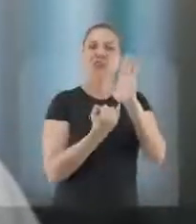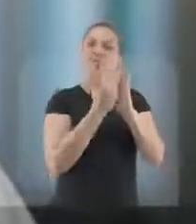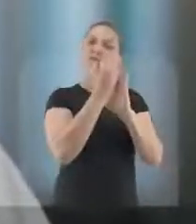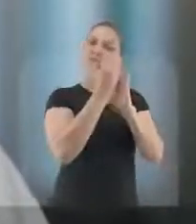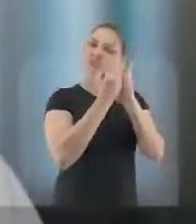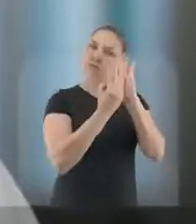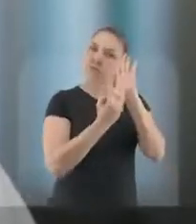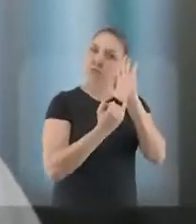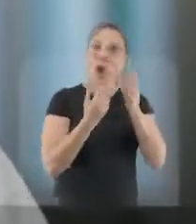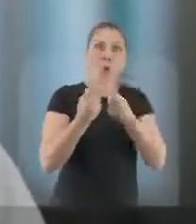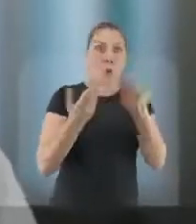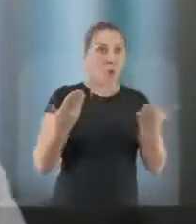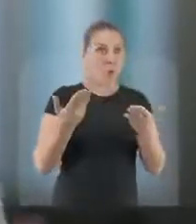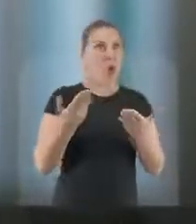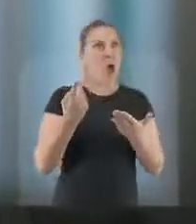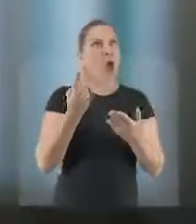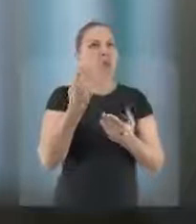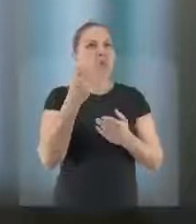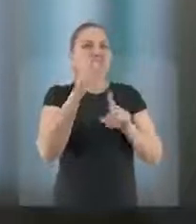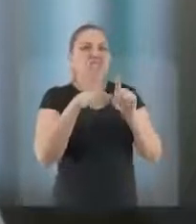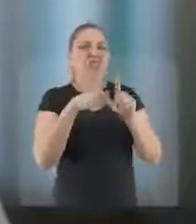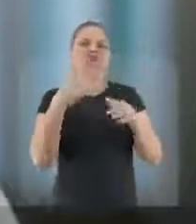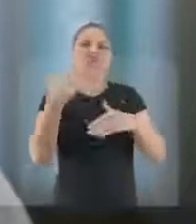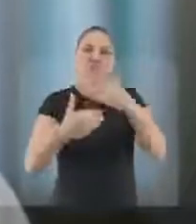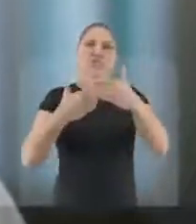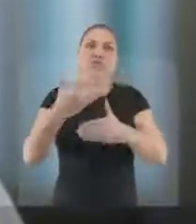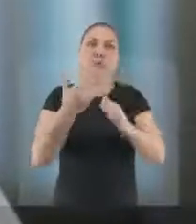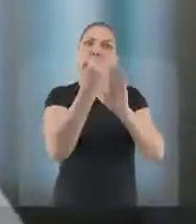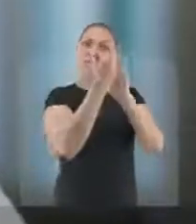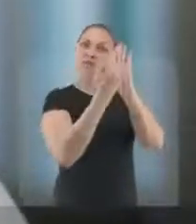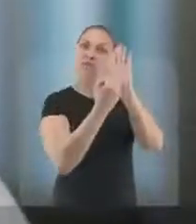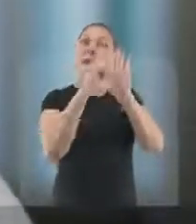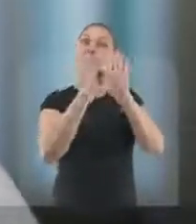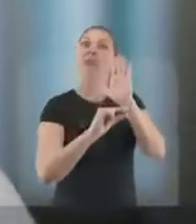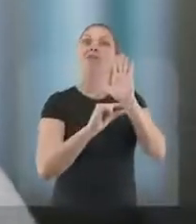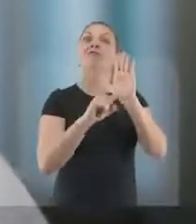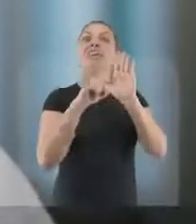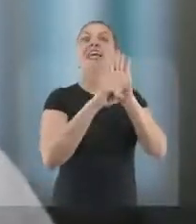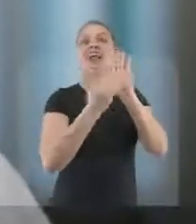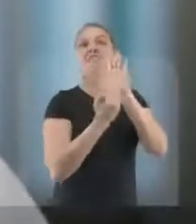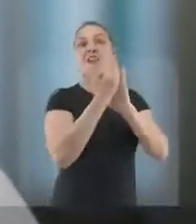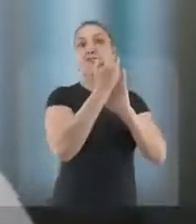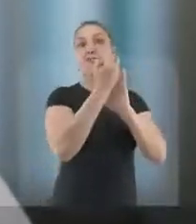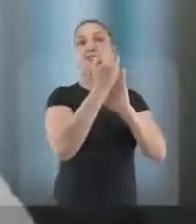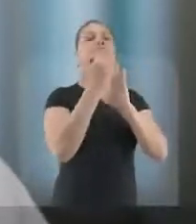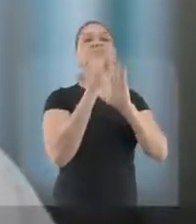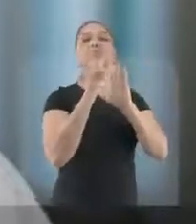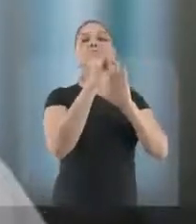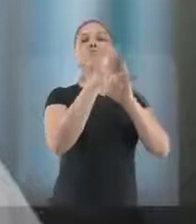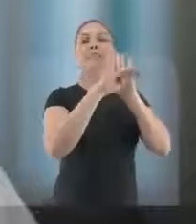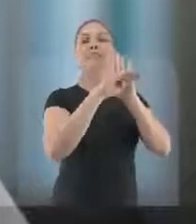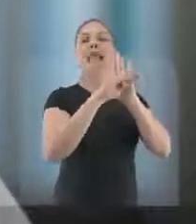Estamos tendo sucesso. Deveremos ter, pelo segundo mês consecutivo, deflação do Brasil. Ou seja, inflação negativa.